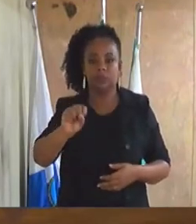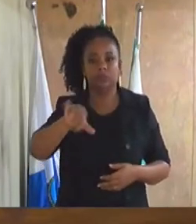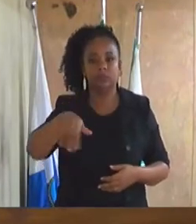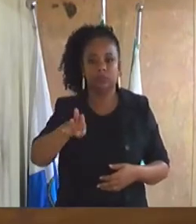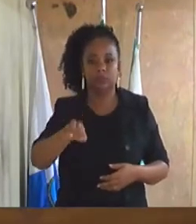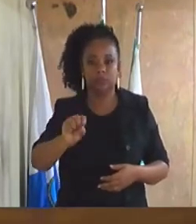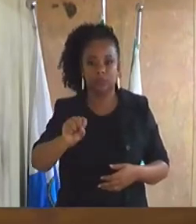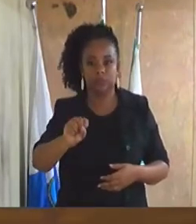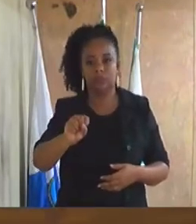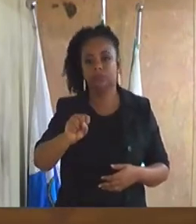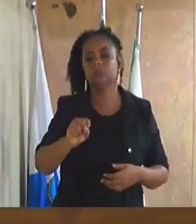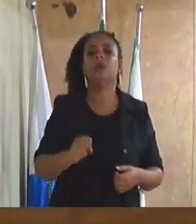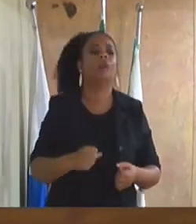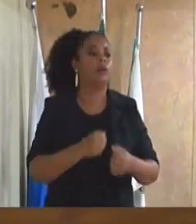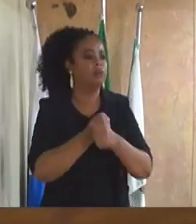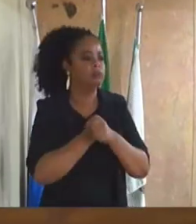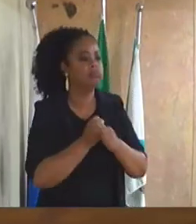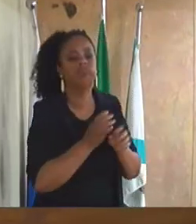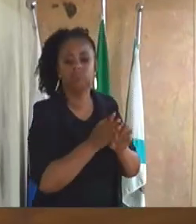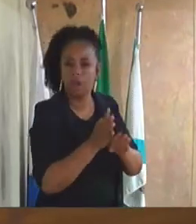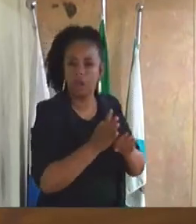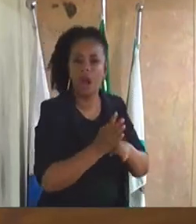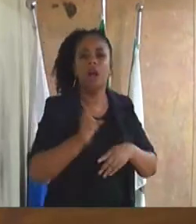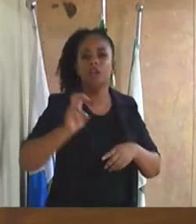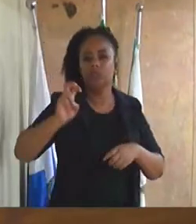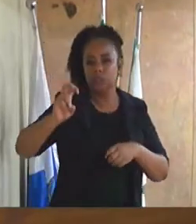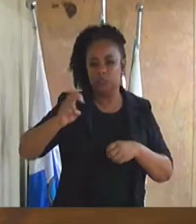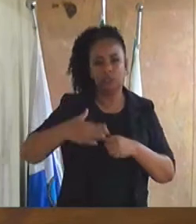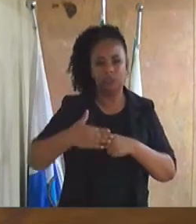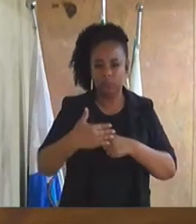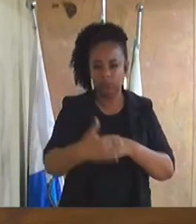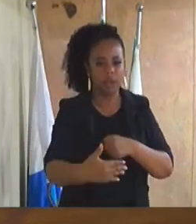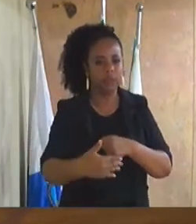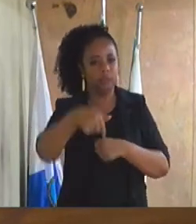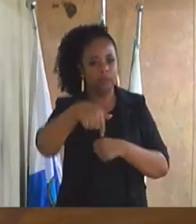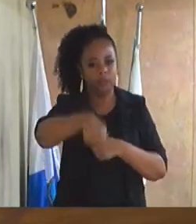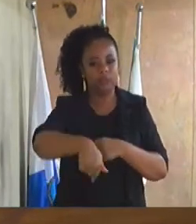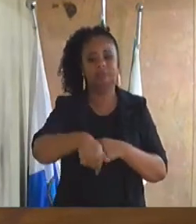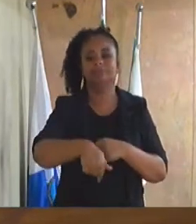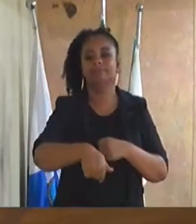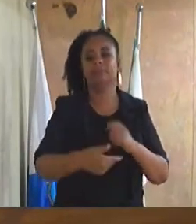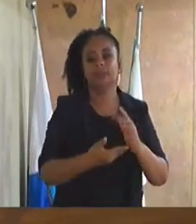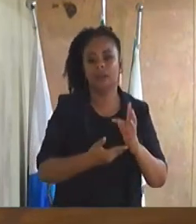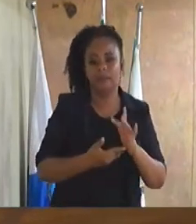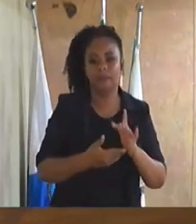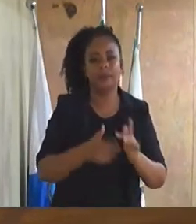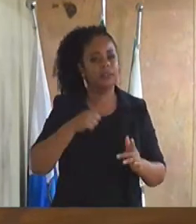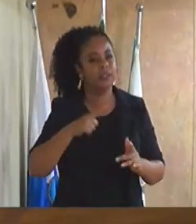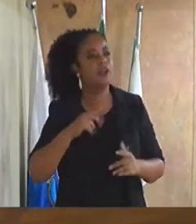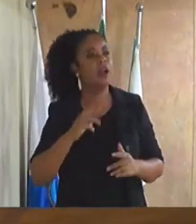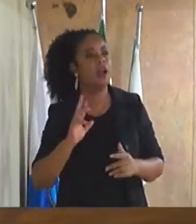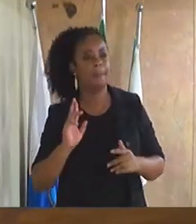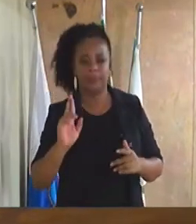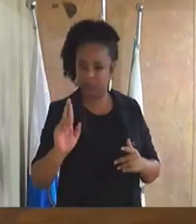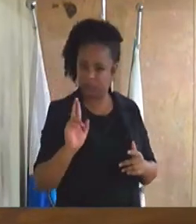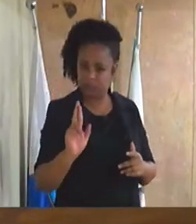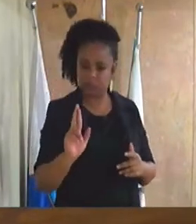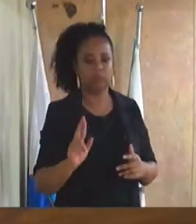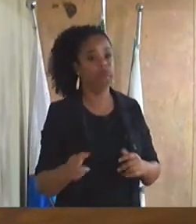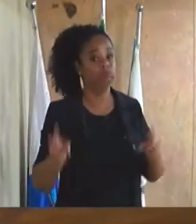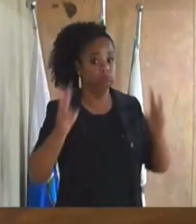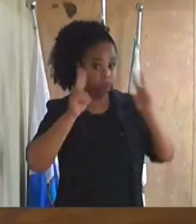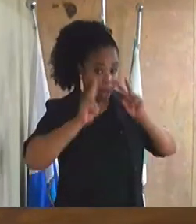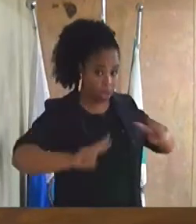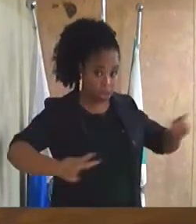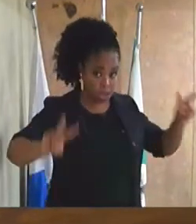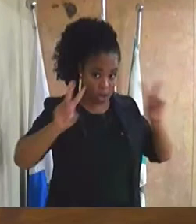o vereador de cinco mandatos nessa casa que teve uma representação aqui na nossa cidade notória e é com muito